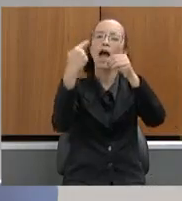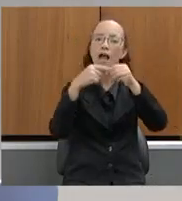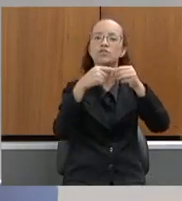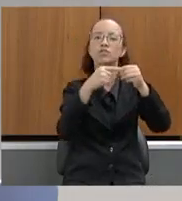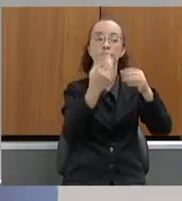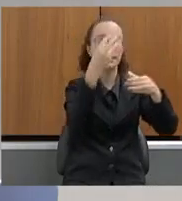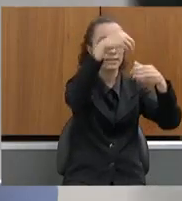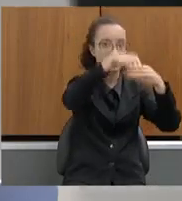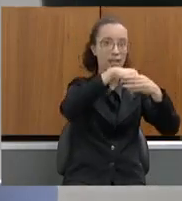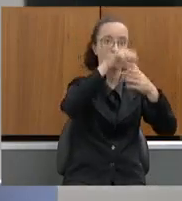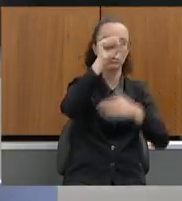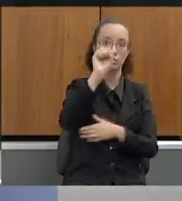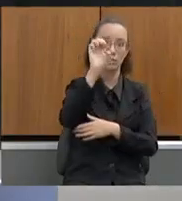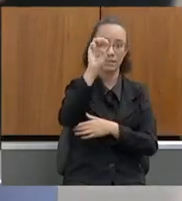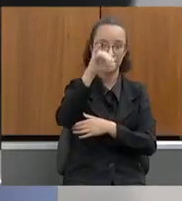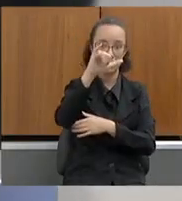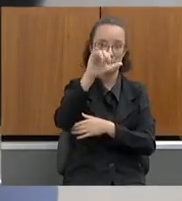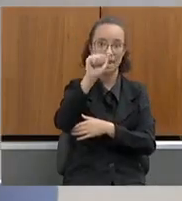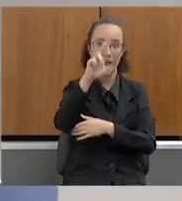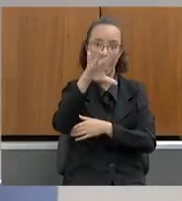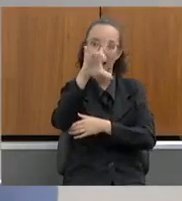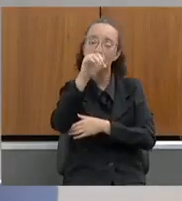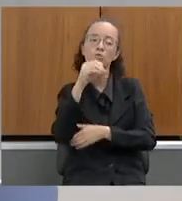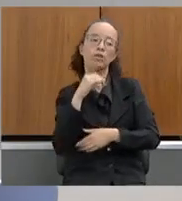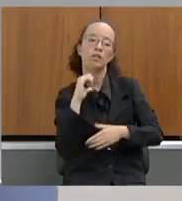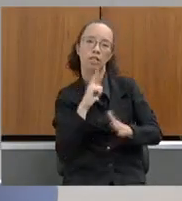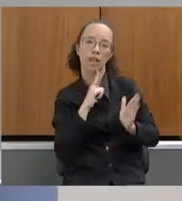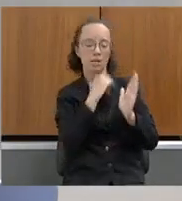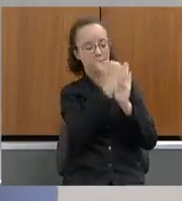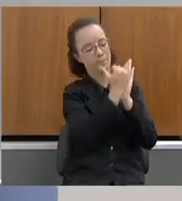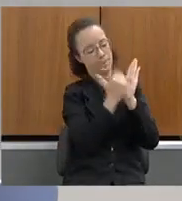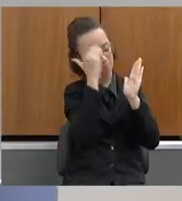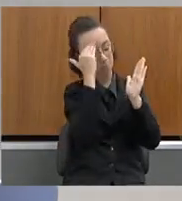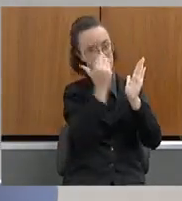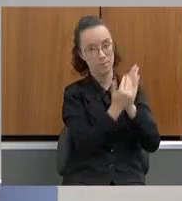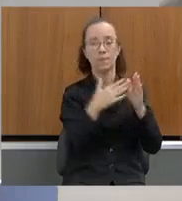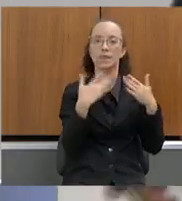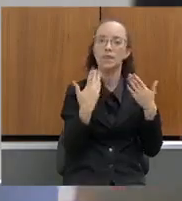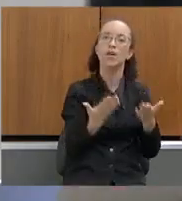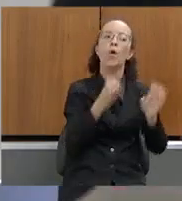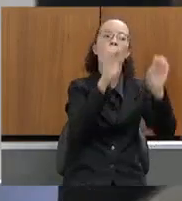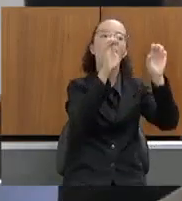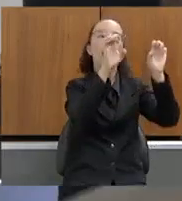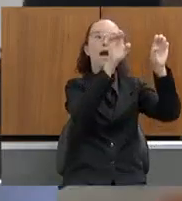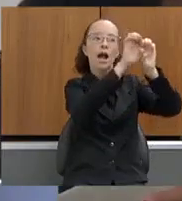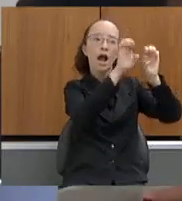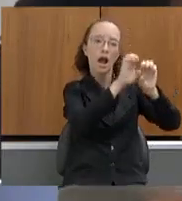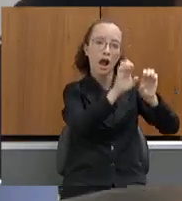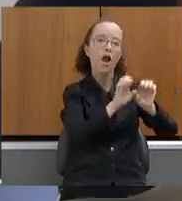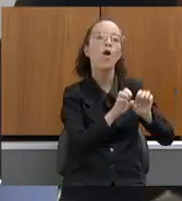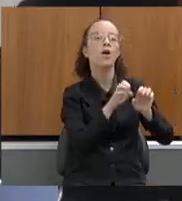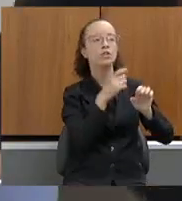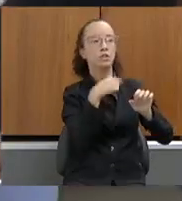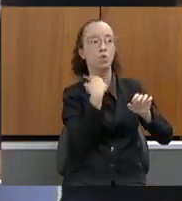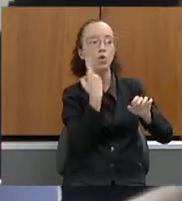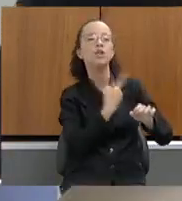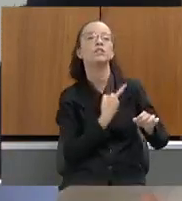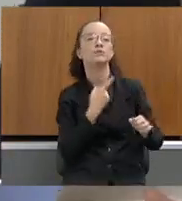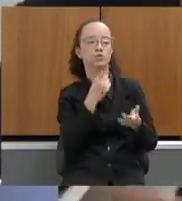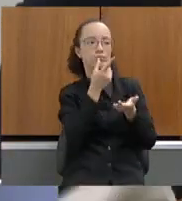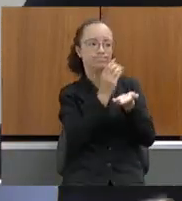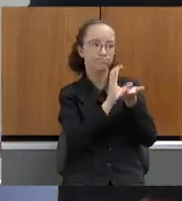semiárido que tinham esse pré-requisito. Ou seja, a gente já tinha uma infraestrutura do poço e a gente ia reabilitar esse poço